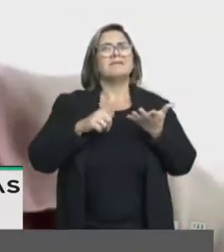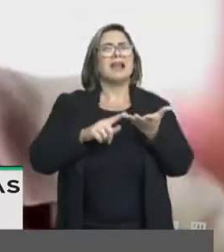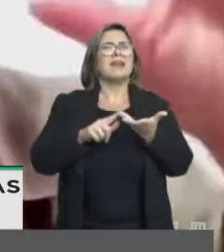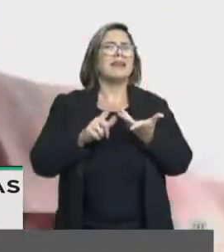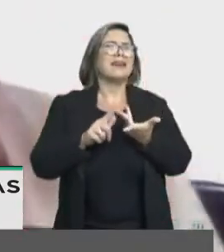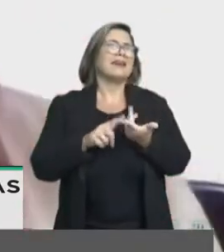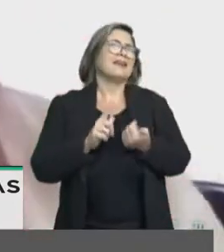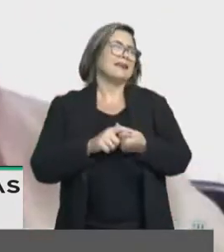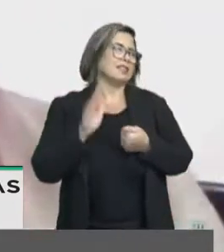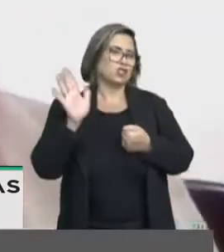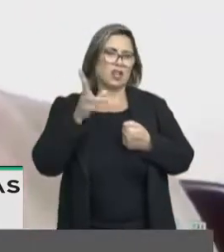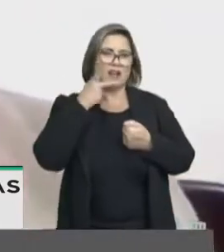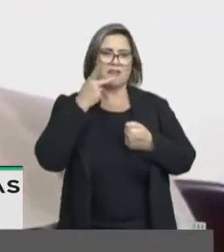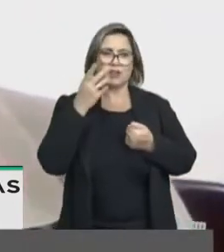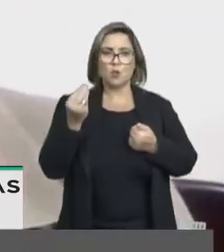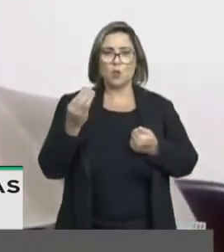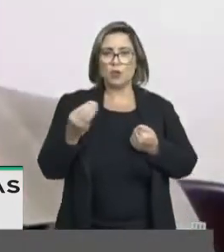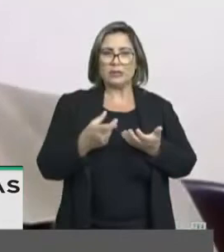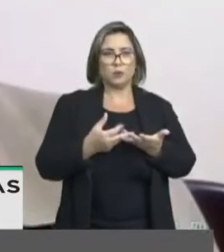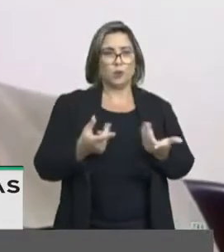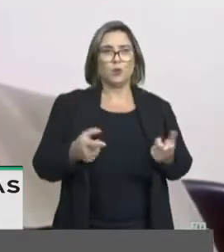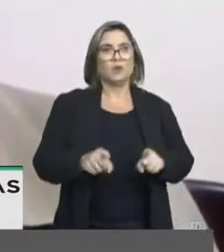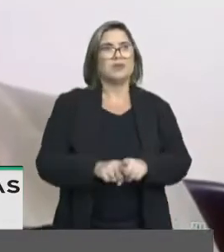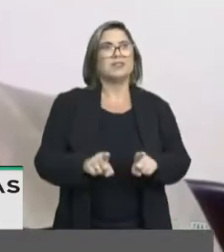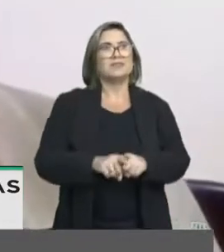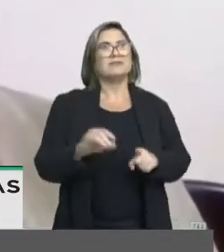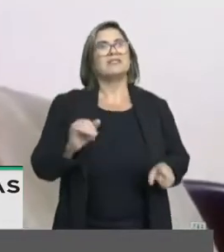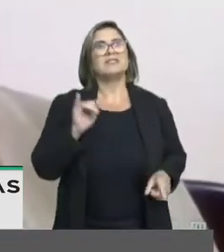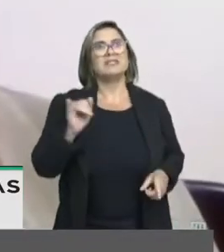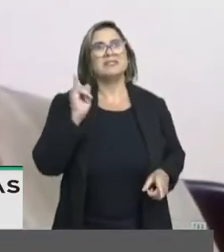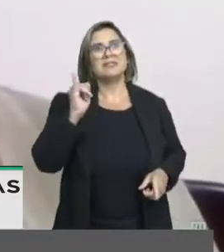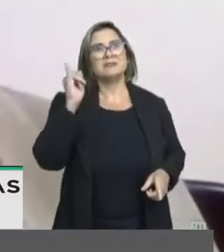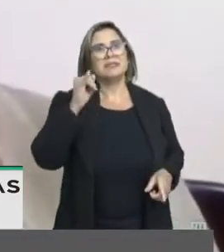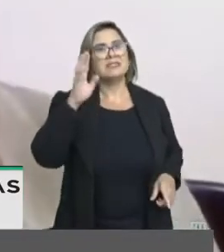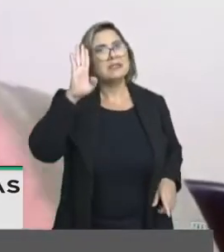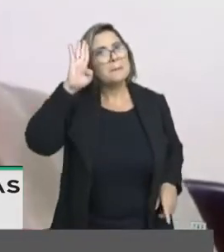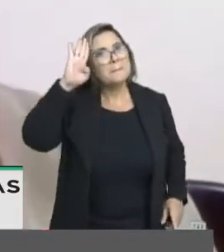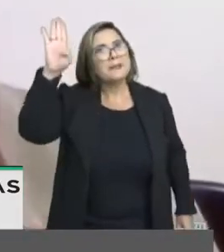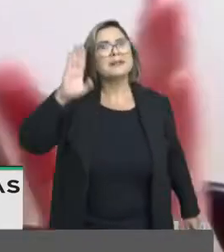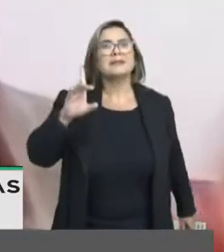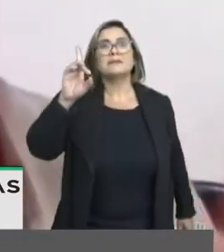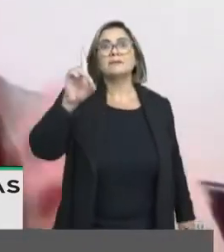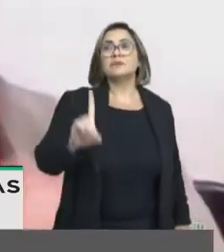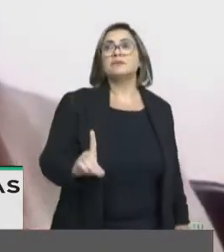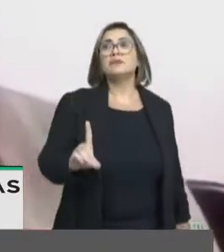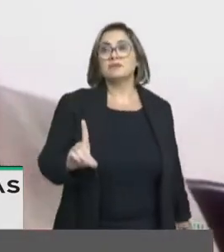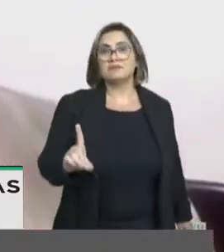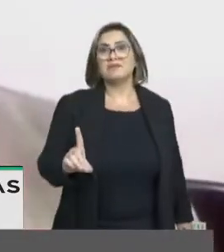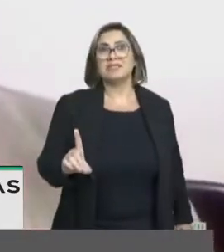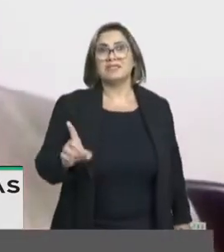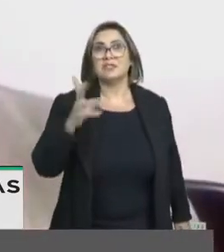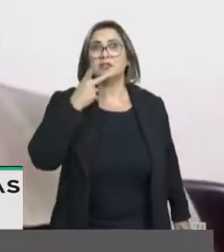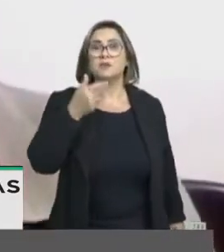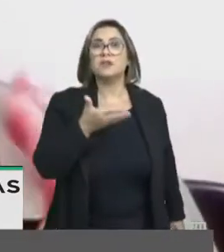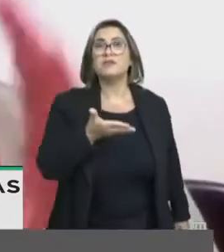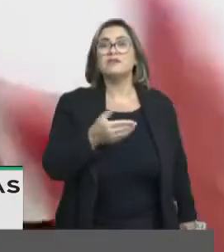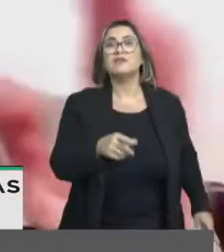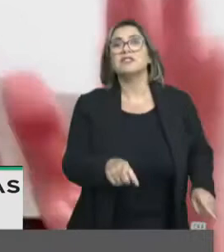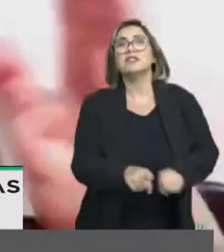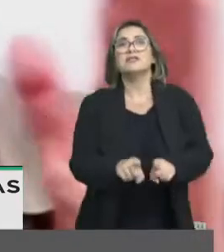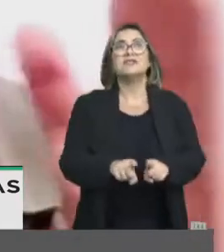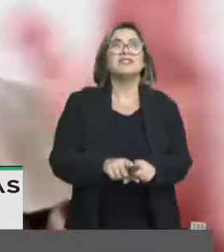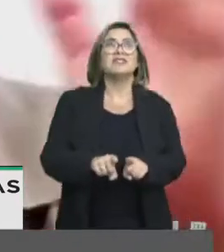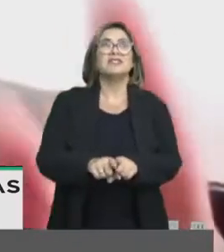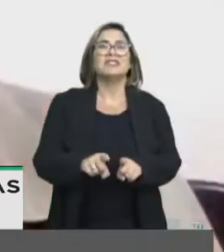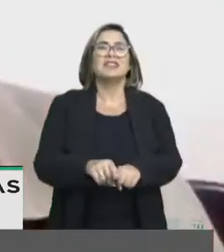tudo isso que já foi abordado nesta audiência, fundamentalmente pelo direito. E nós estamos, como disse a nossa presidenta, em